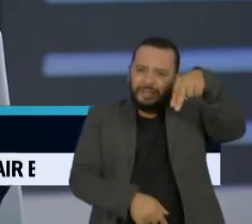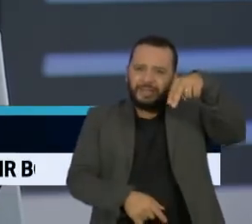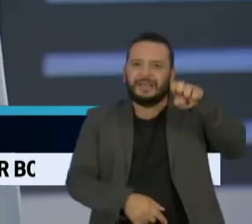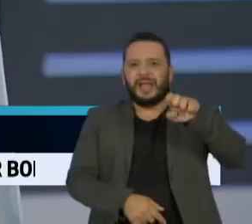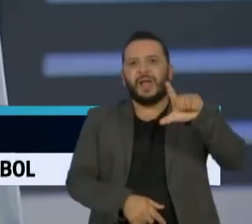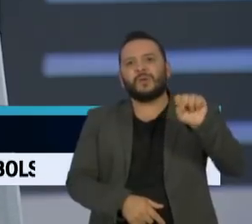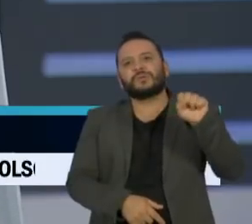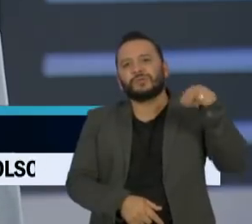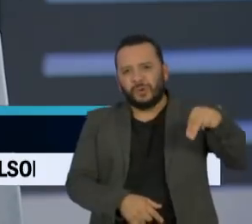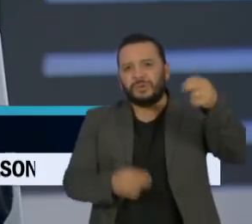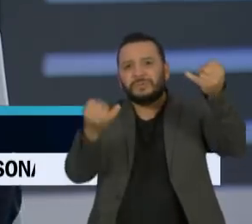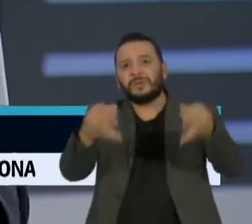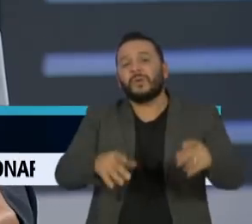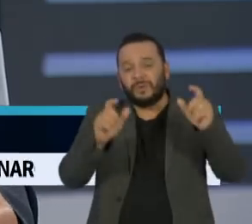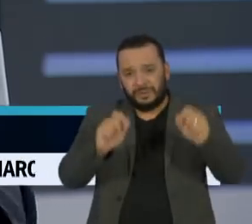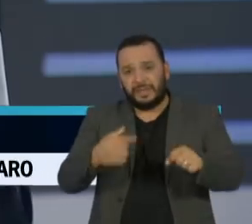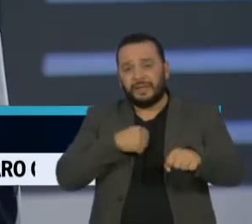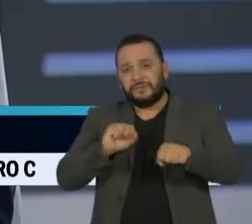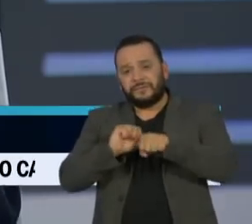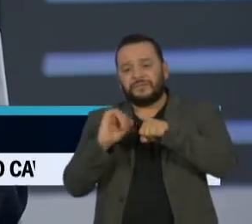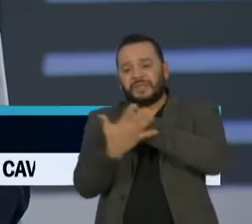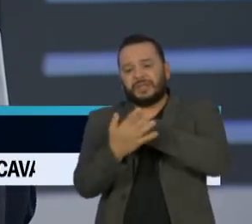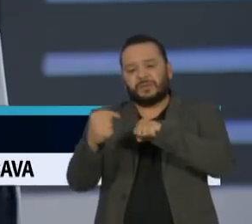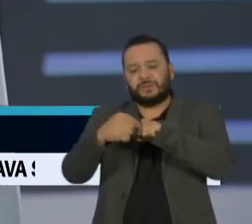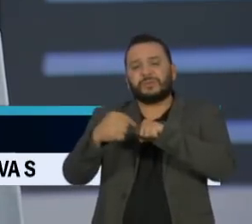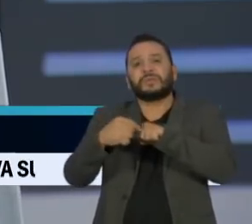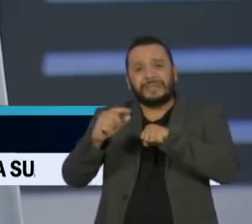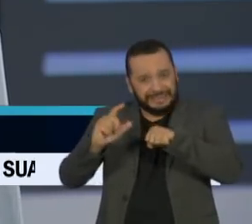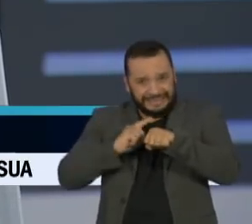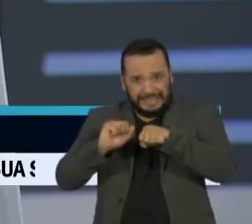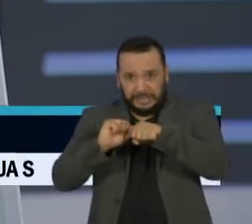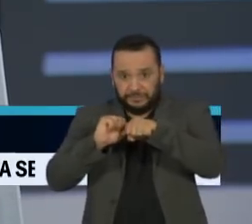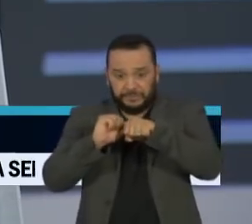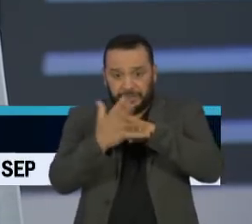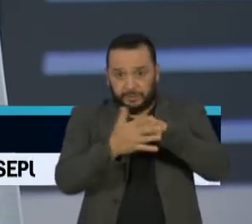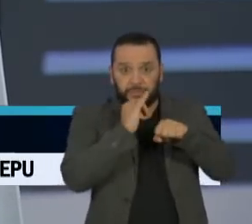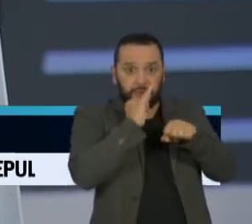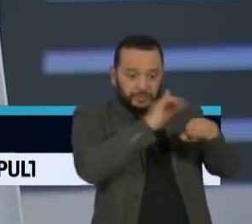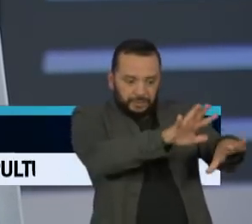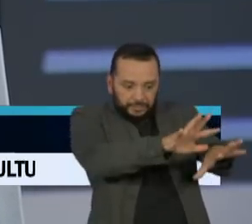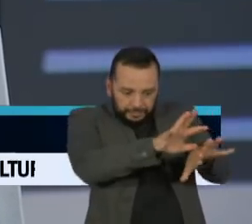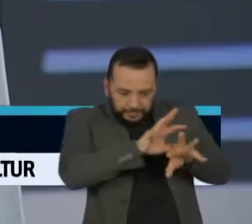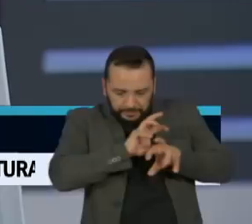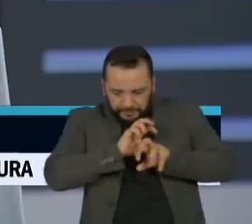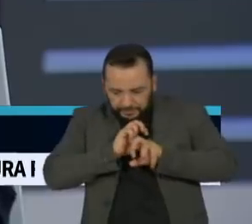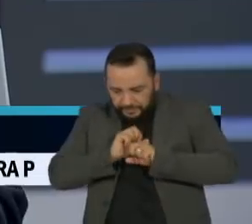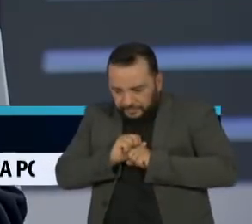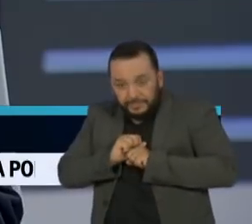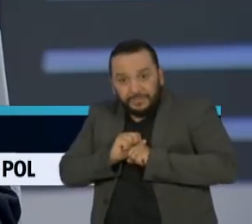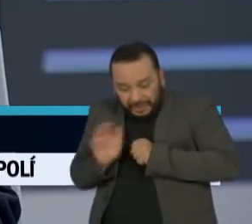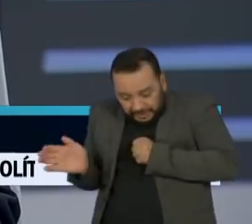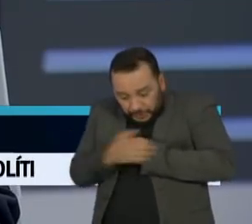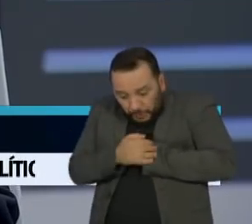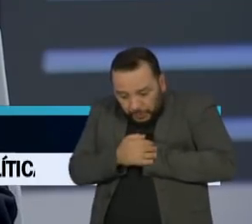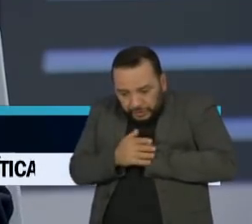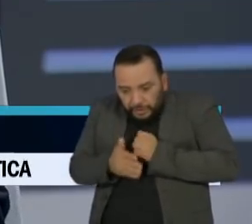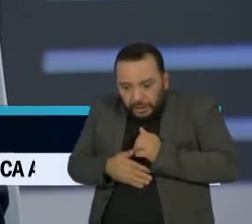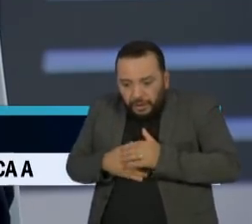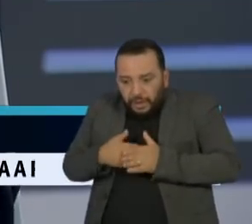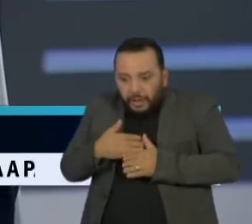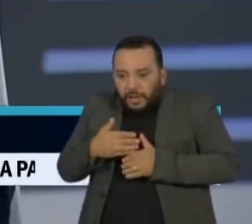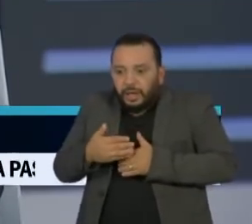como esse vírus tem uma latência grande entre você ser infectado e desenvolver sintomas,